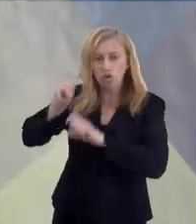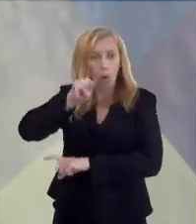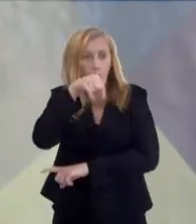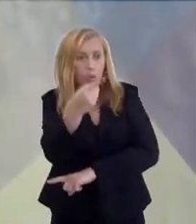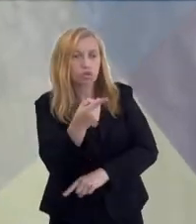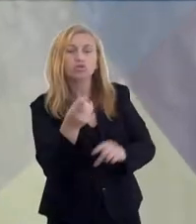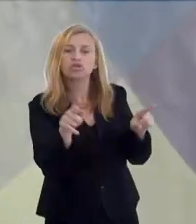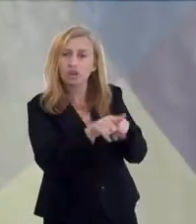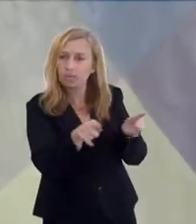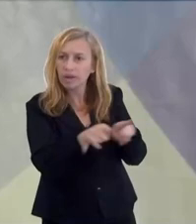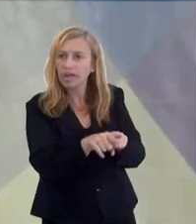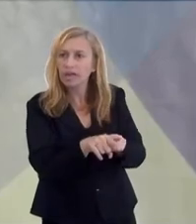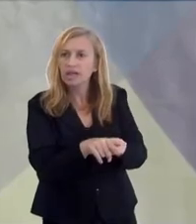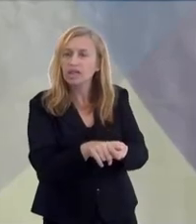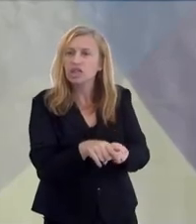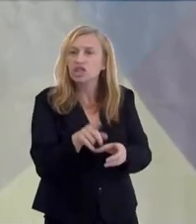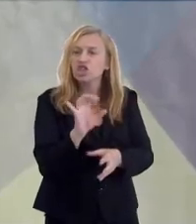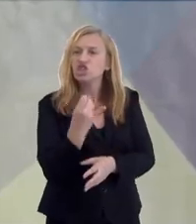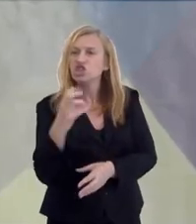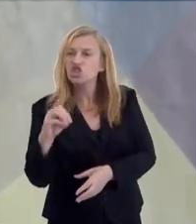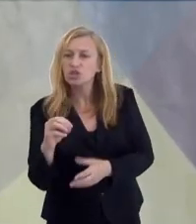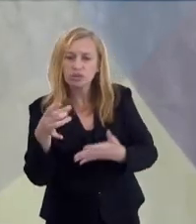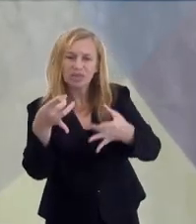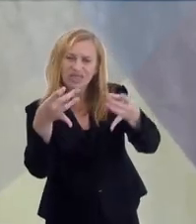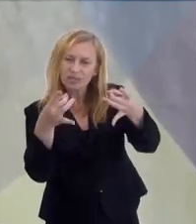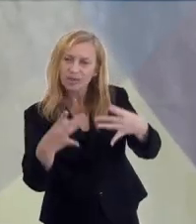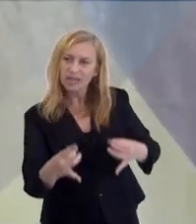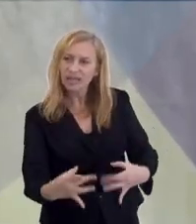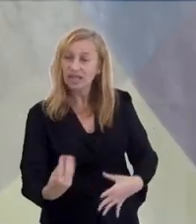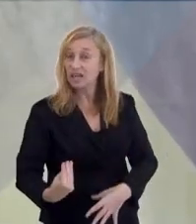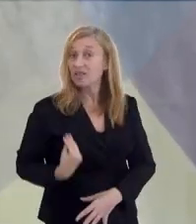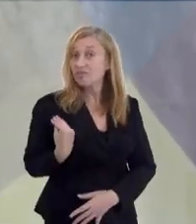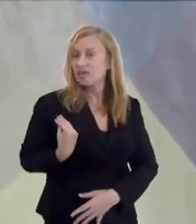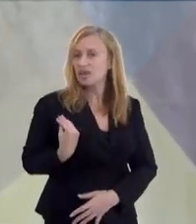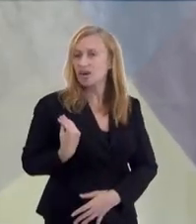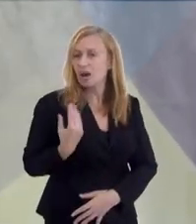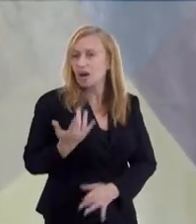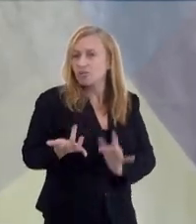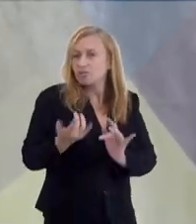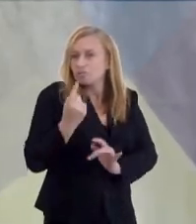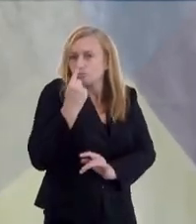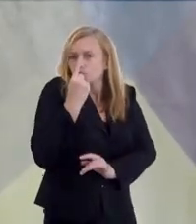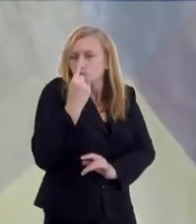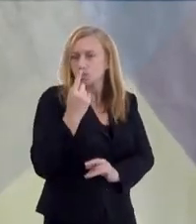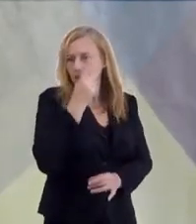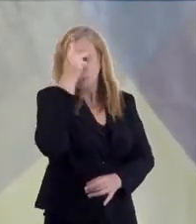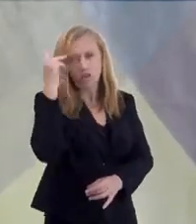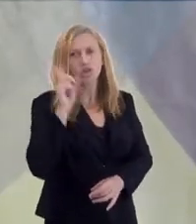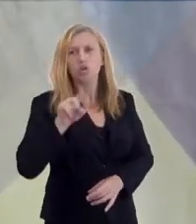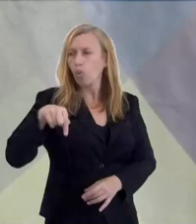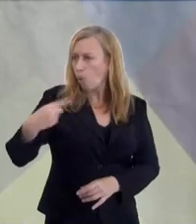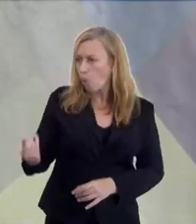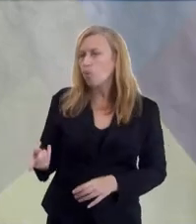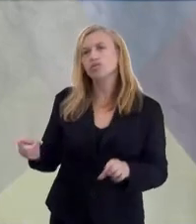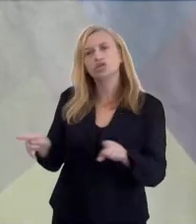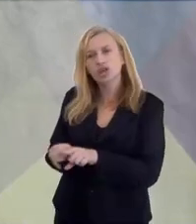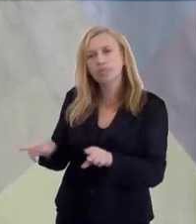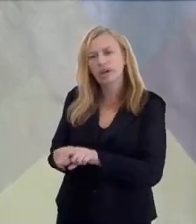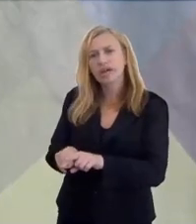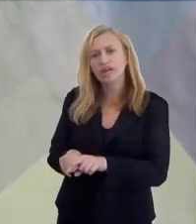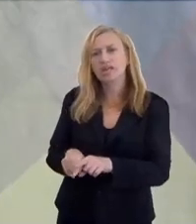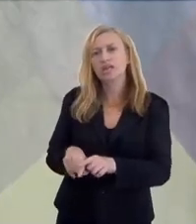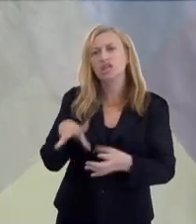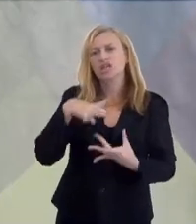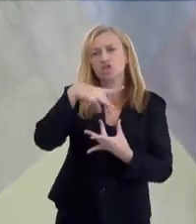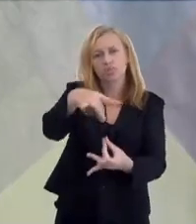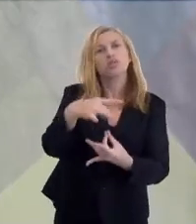E isso não é só esse caso, são muitos outros casos. Chico dava detalhe das vidas íntimas das pessoas. E